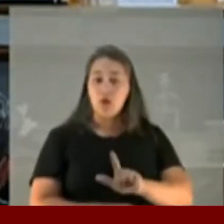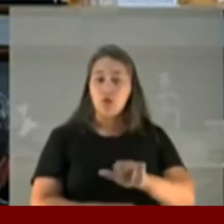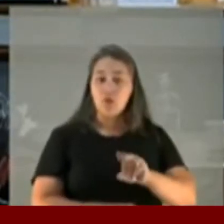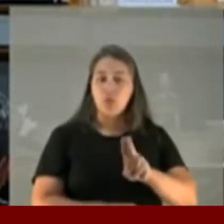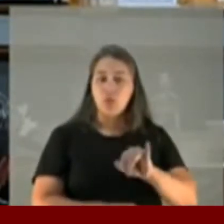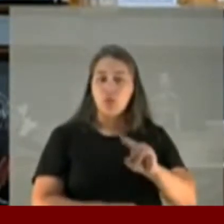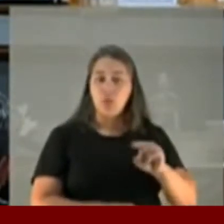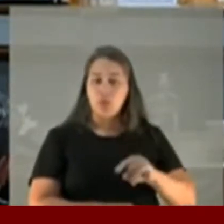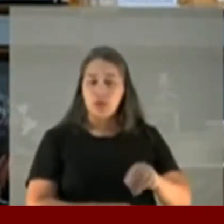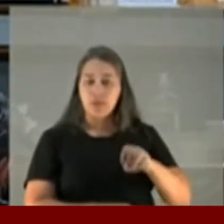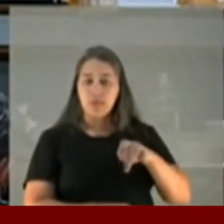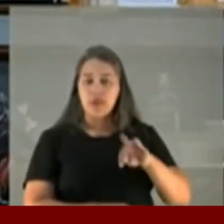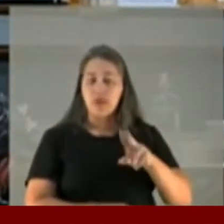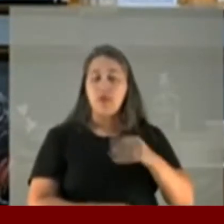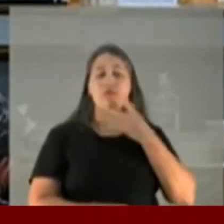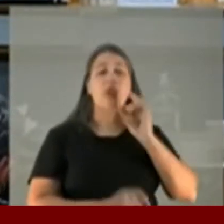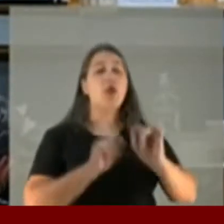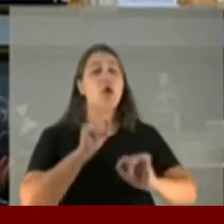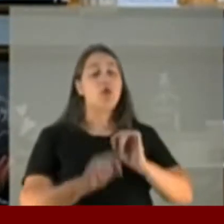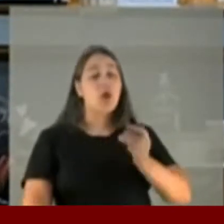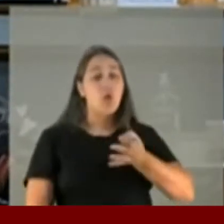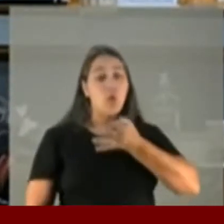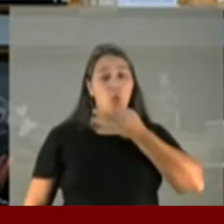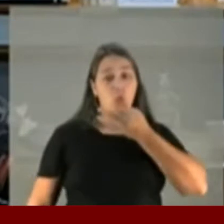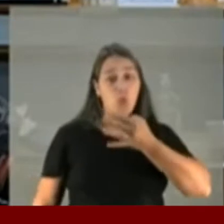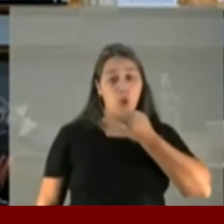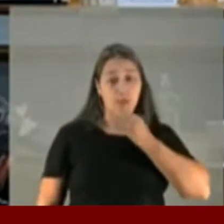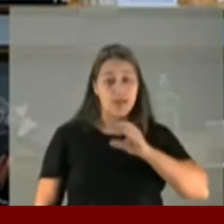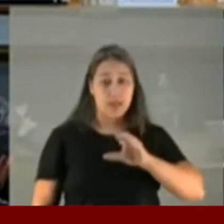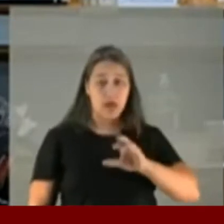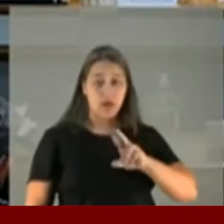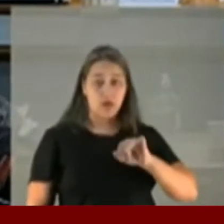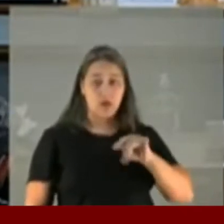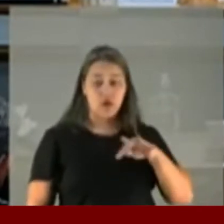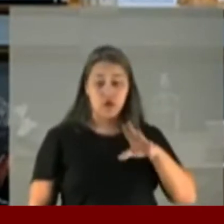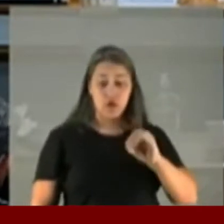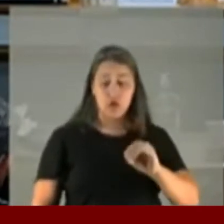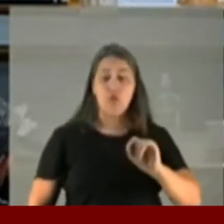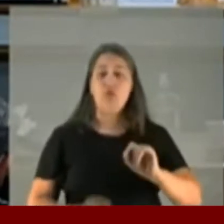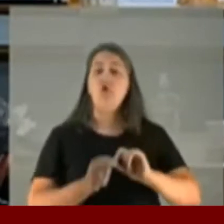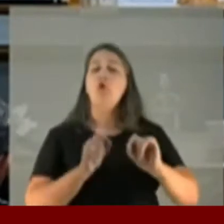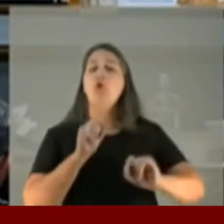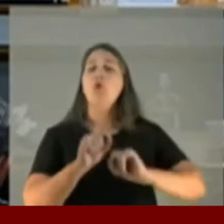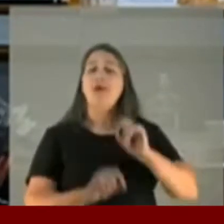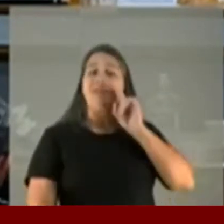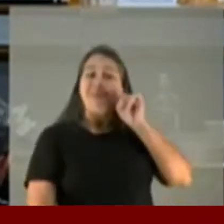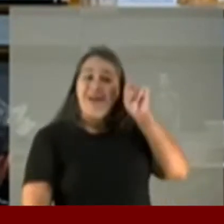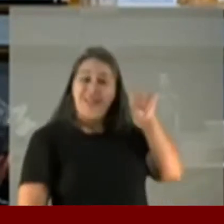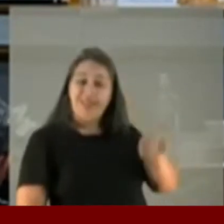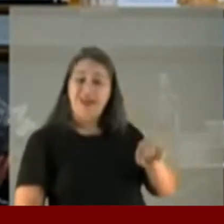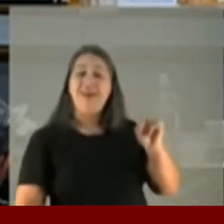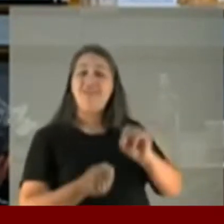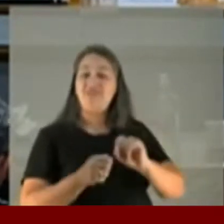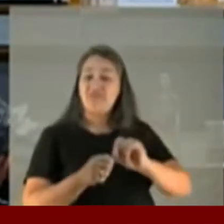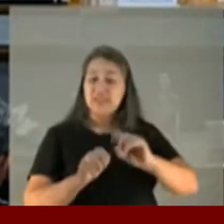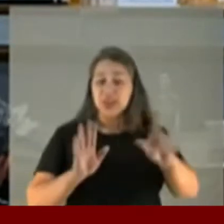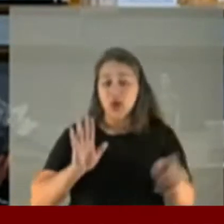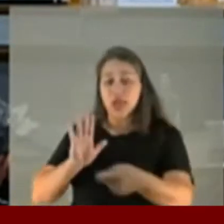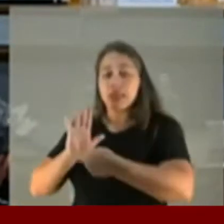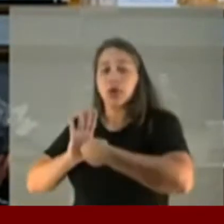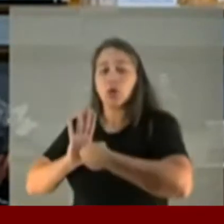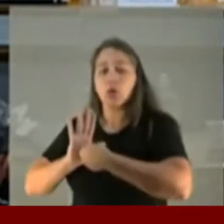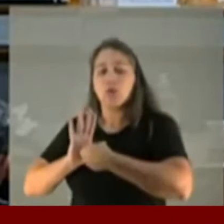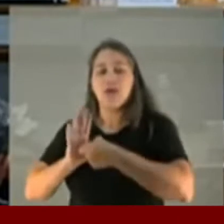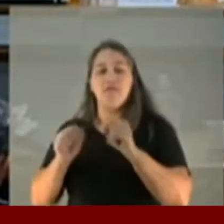Não, o que eu disse foi que o comentário do Cristiano foi o seguinte, ele está lá fazendo uma denúncia e